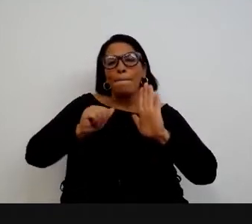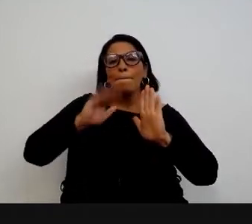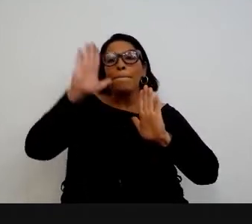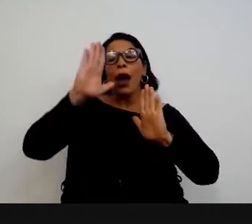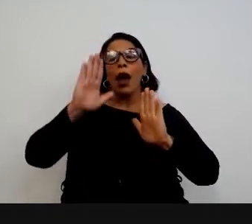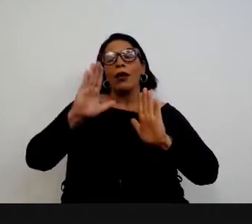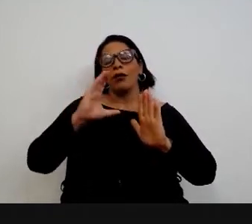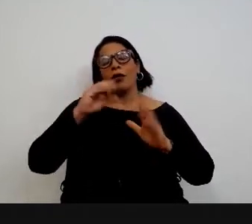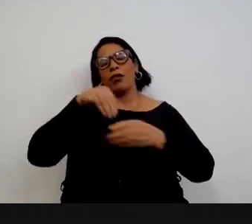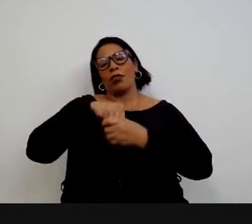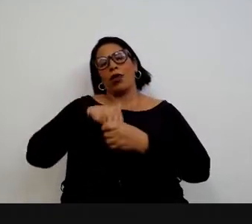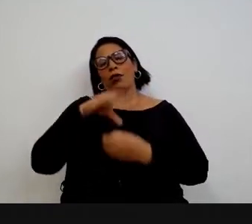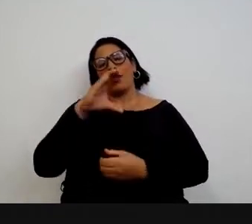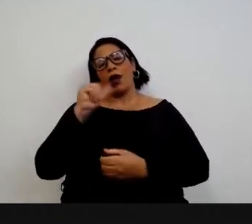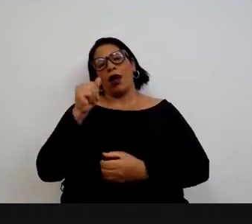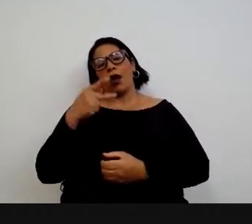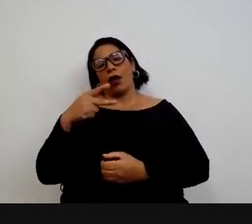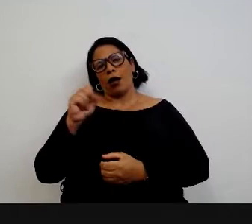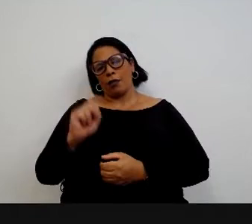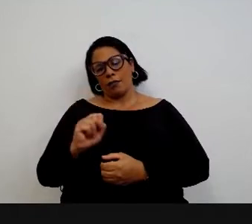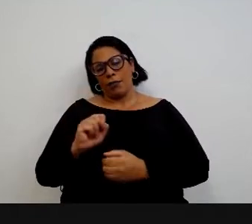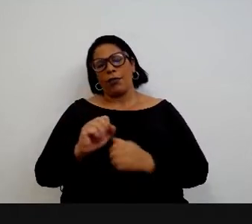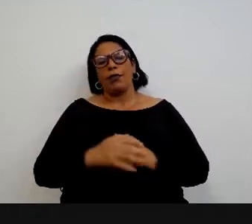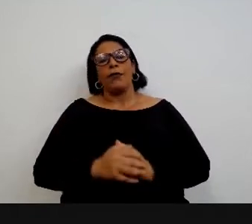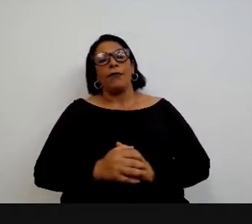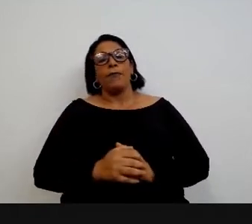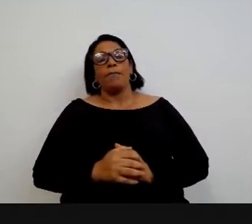atribuída a mestrados pela CAPES.